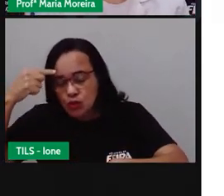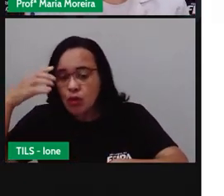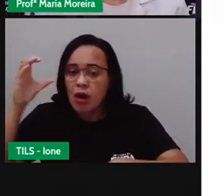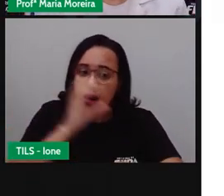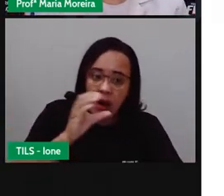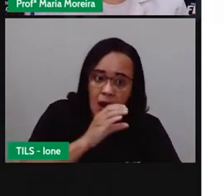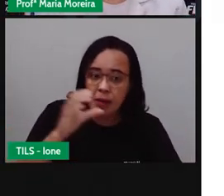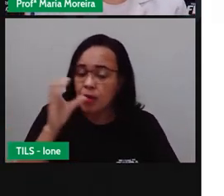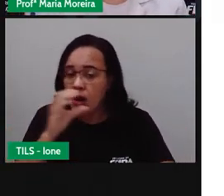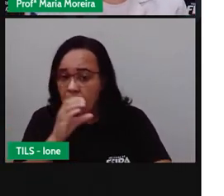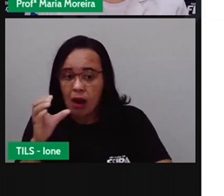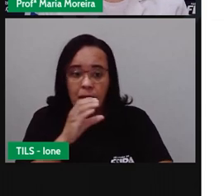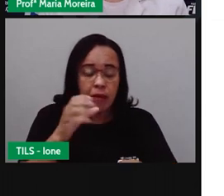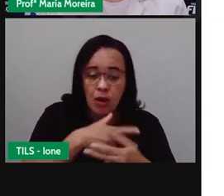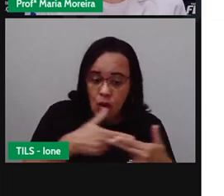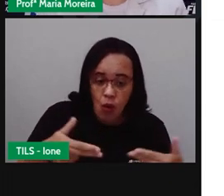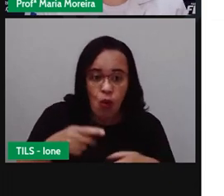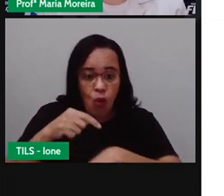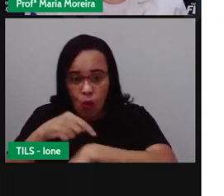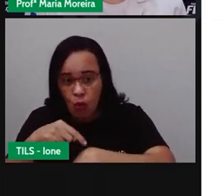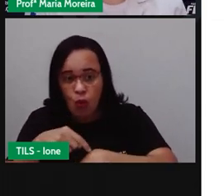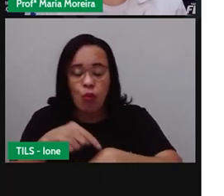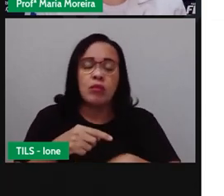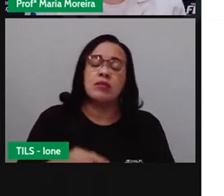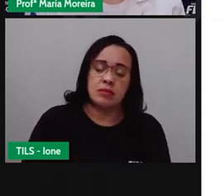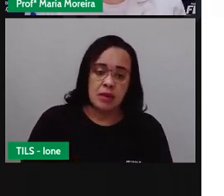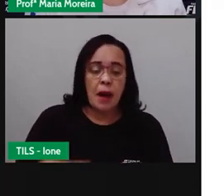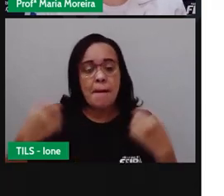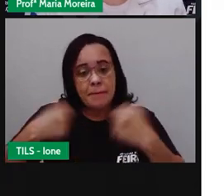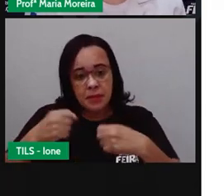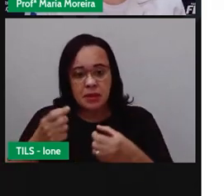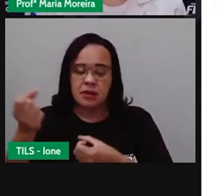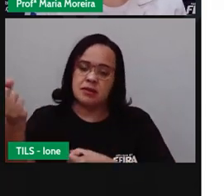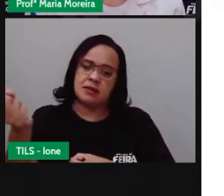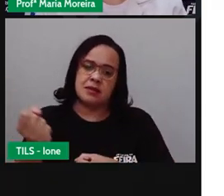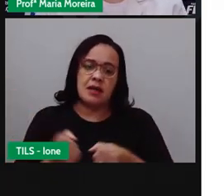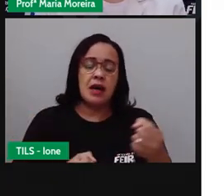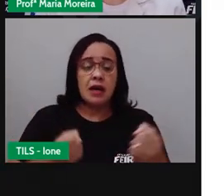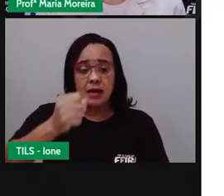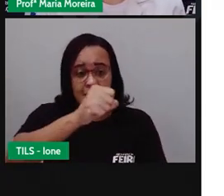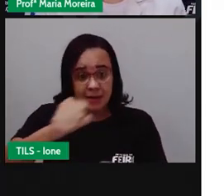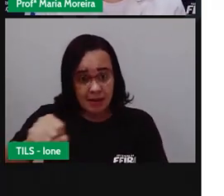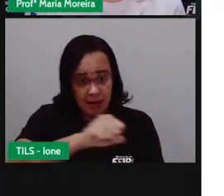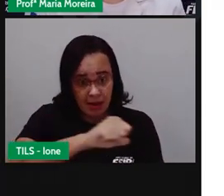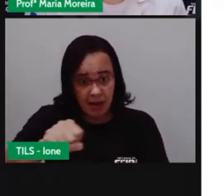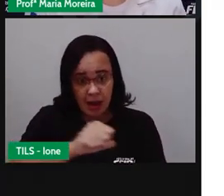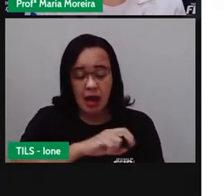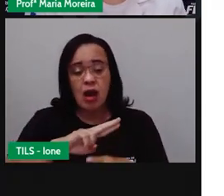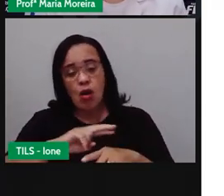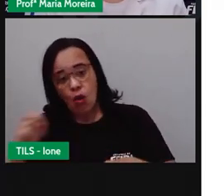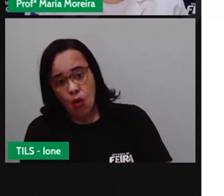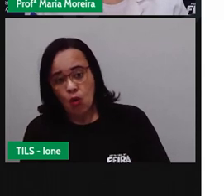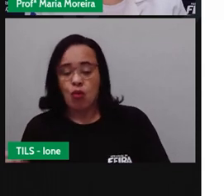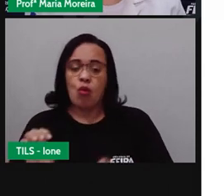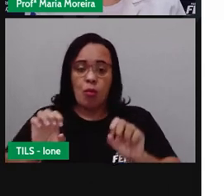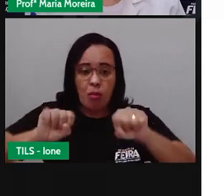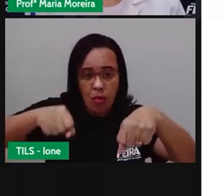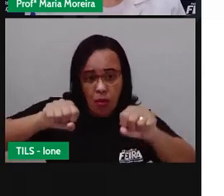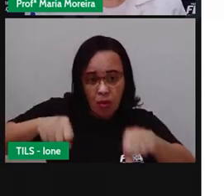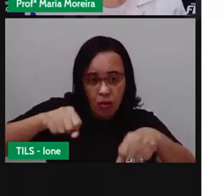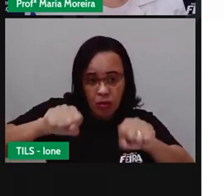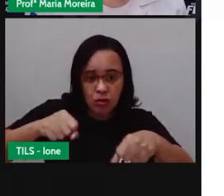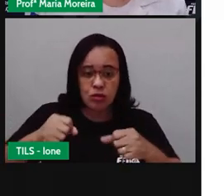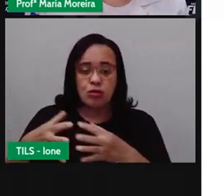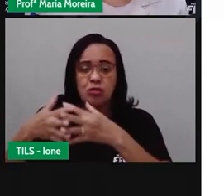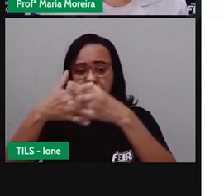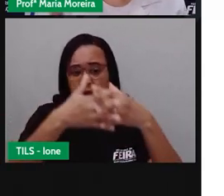rápidas. Então, tem o quê? O carro, moto, ônibus, carreta, bicicleta, trem, dentre outros.